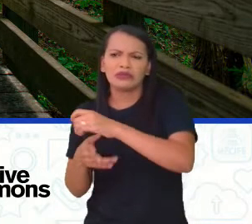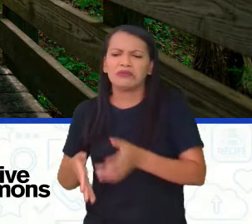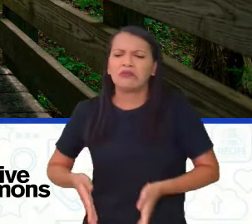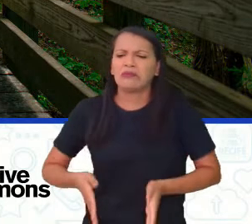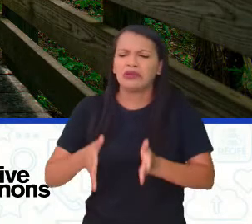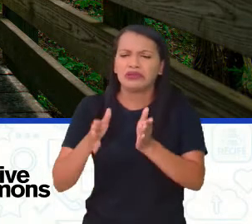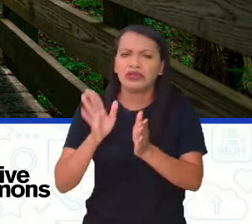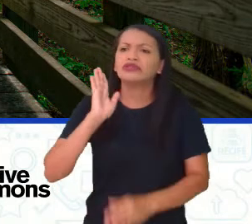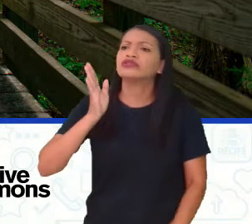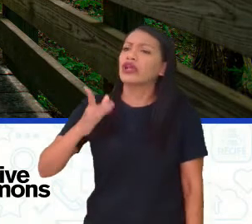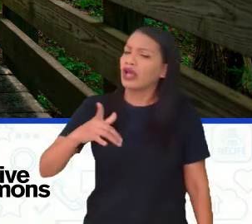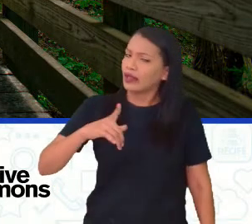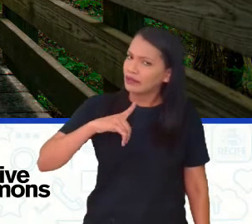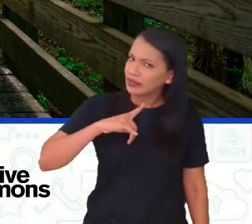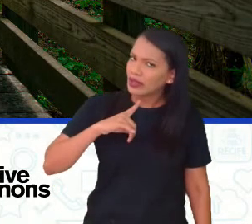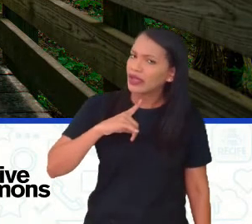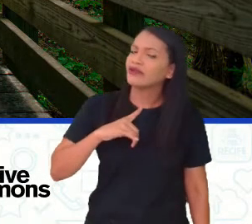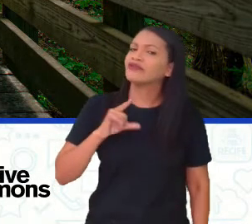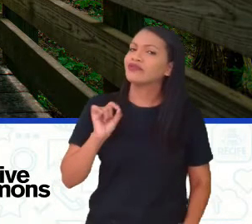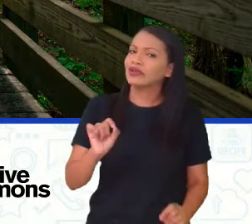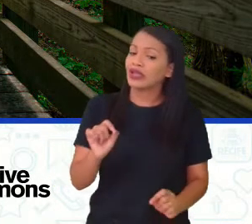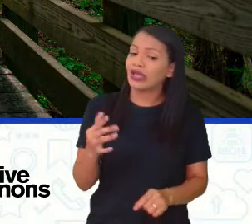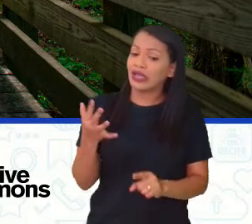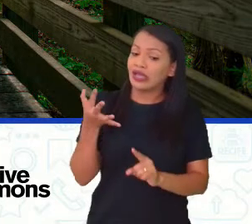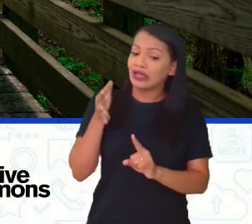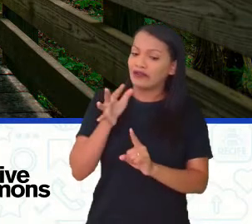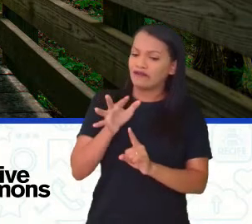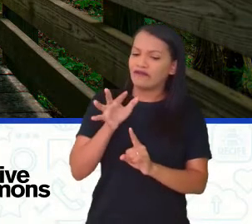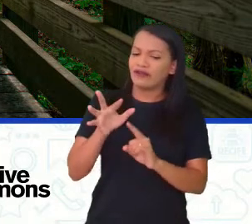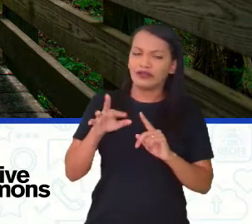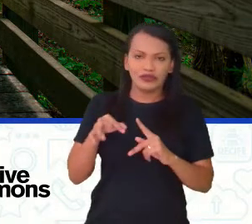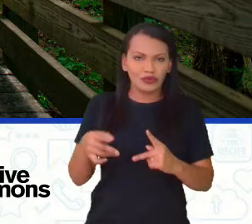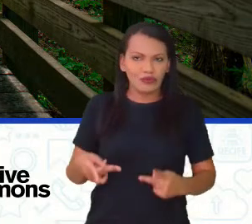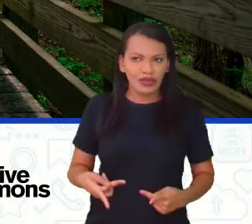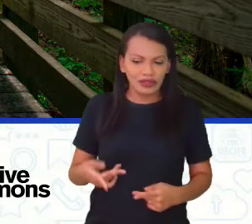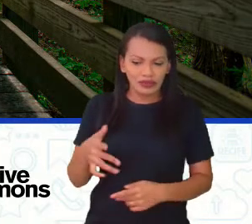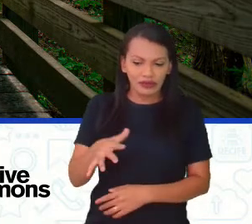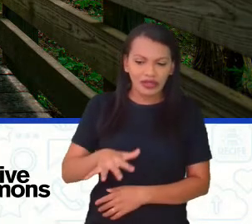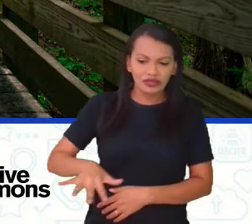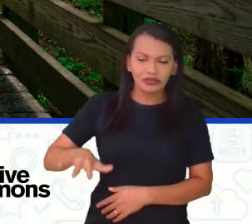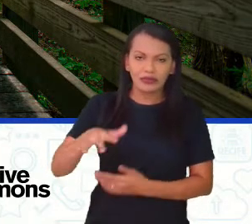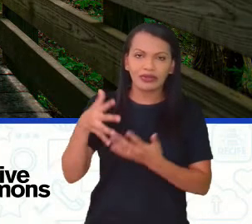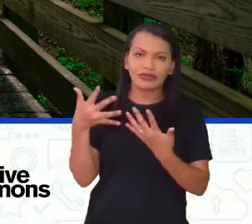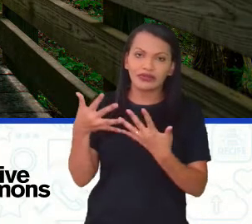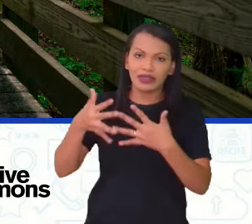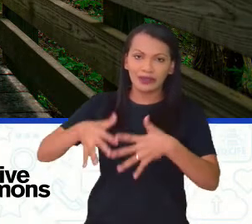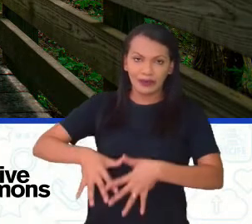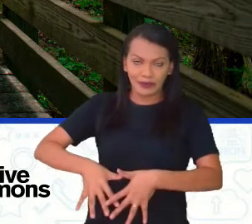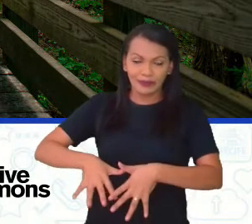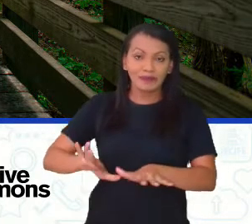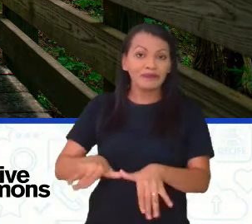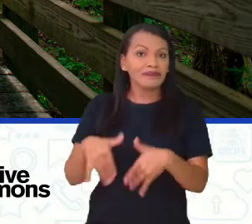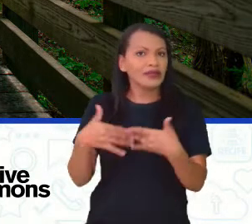seja, já teve uma interferência humana naquele espaço natural. Então, este ambiente,